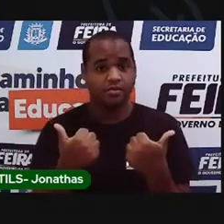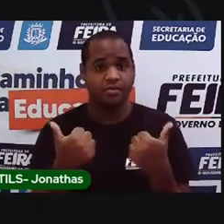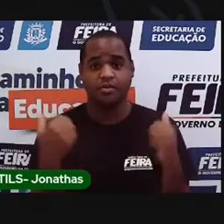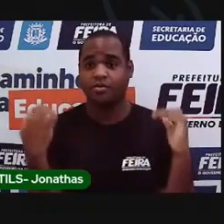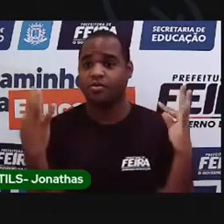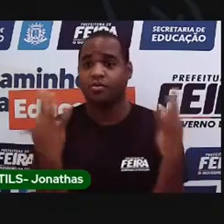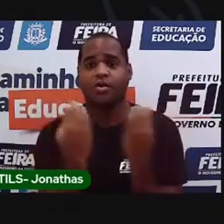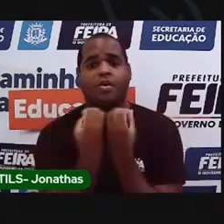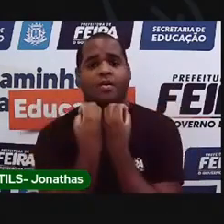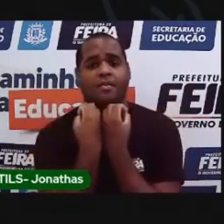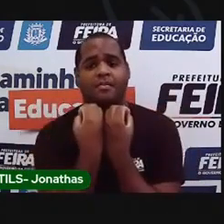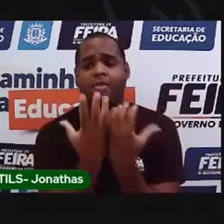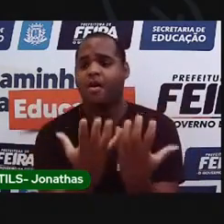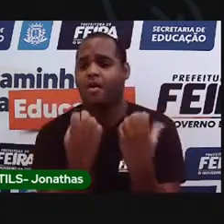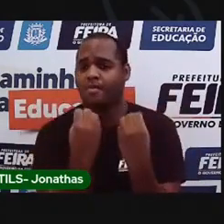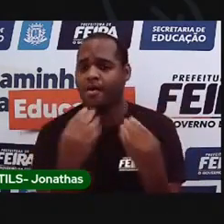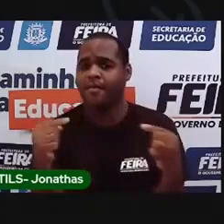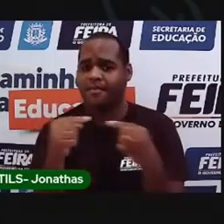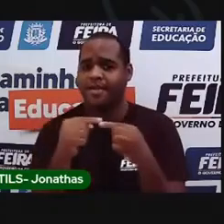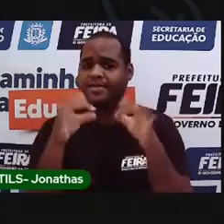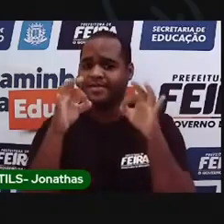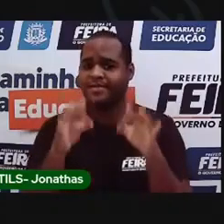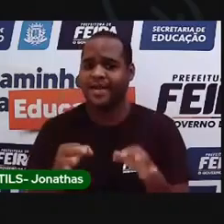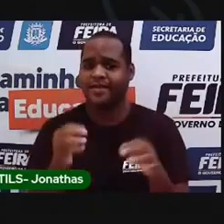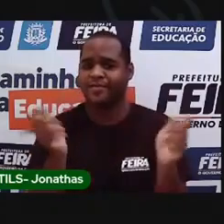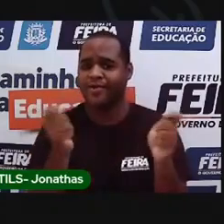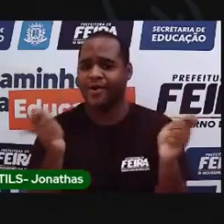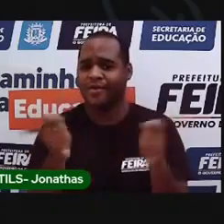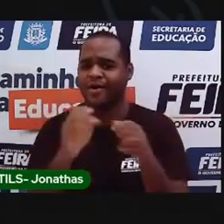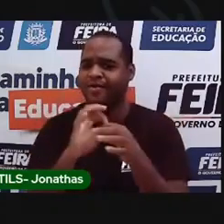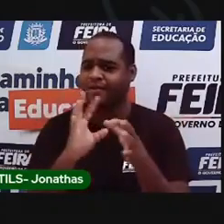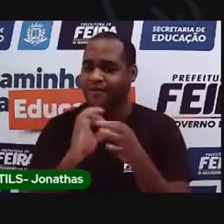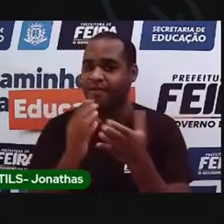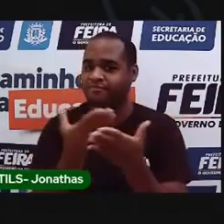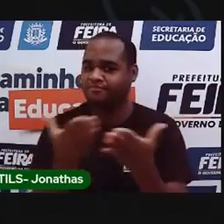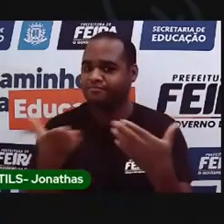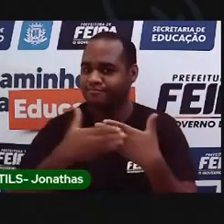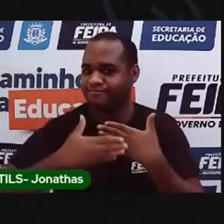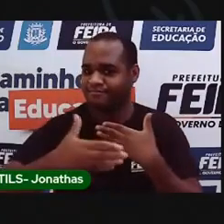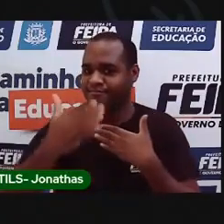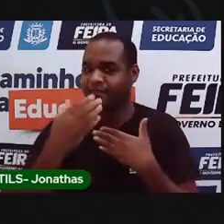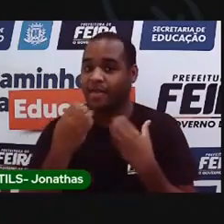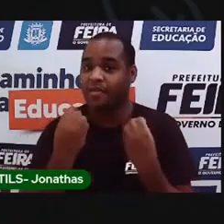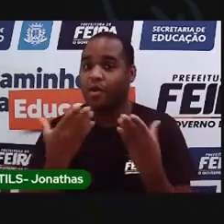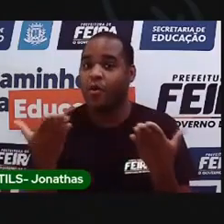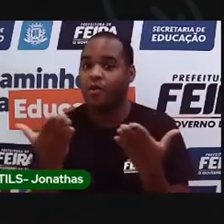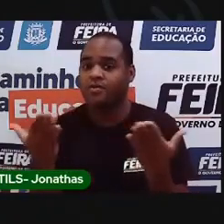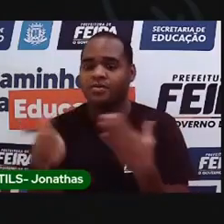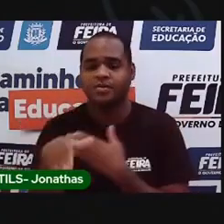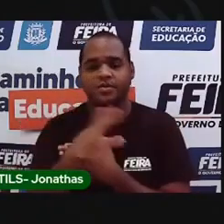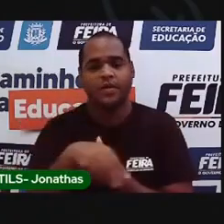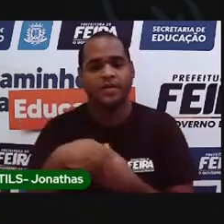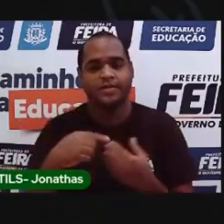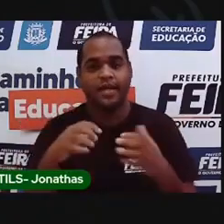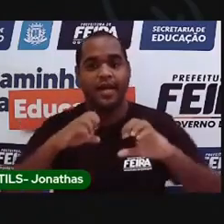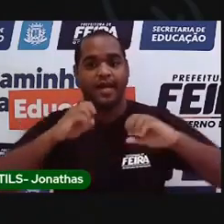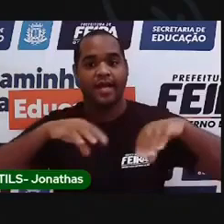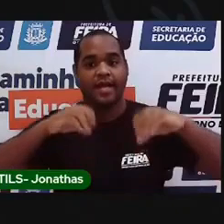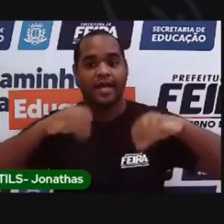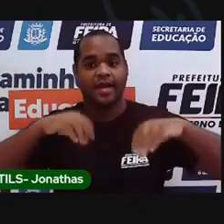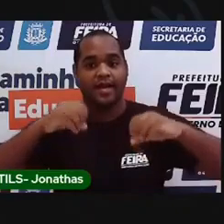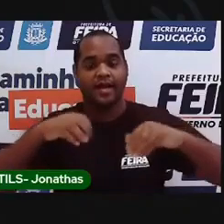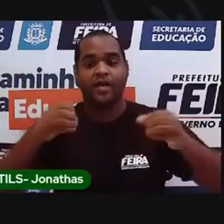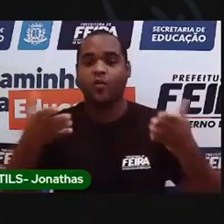Tudo correndo do jeito que a gente pode. Vamos lá, o seguinte é isso. Hoje, a nossa aula